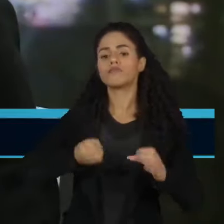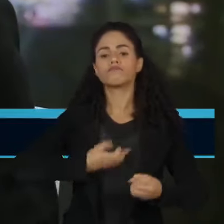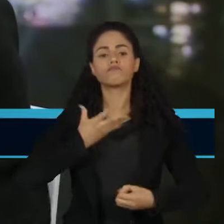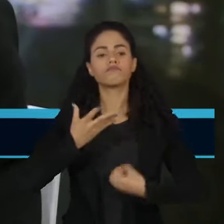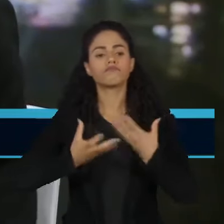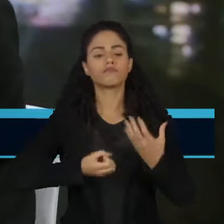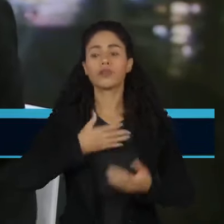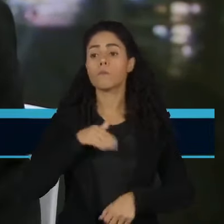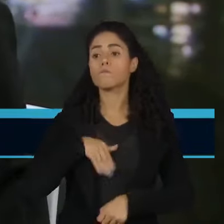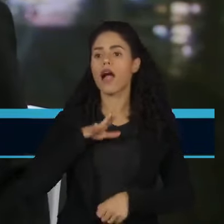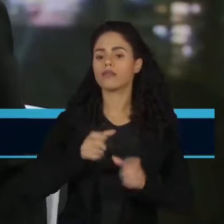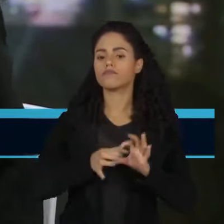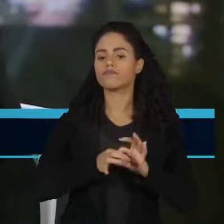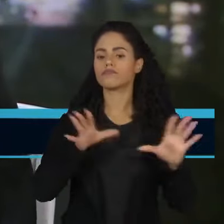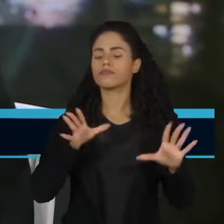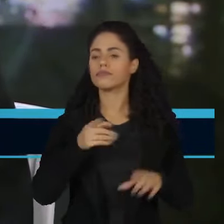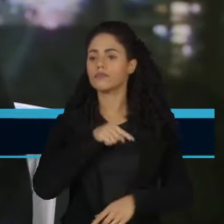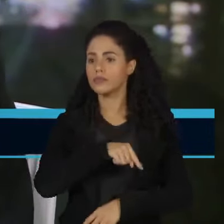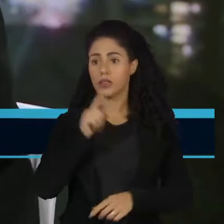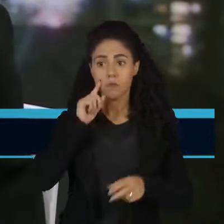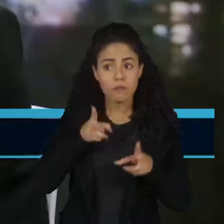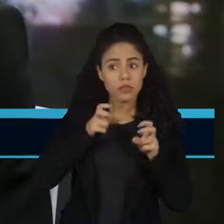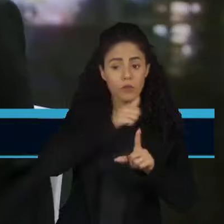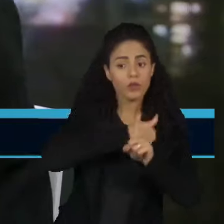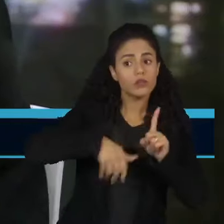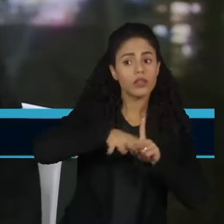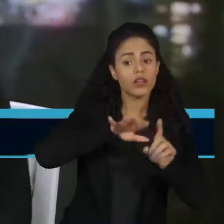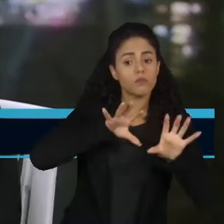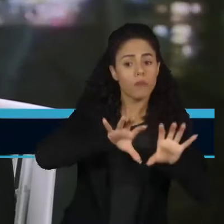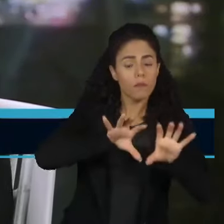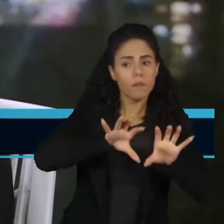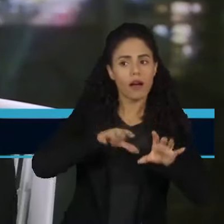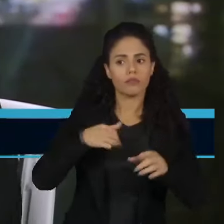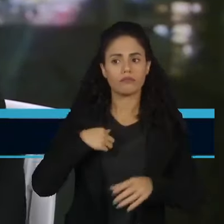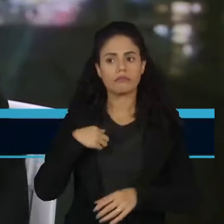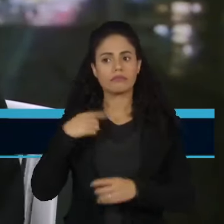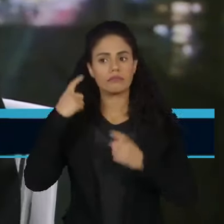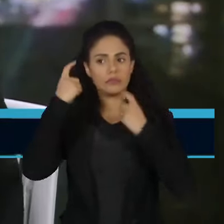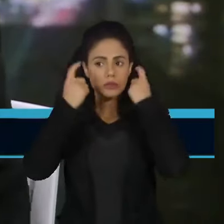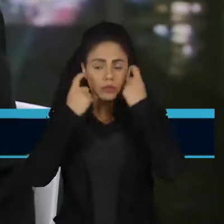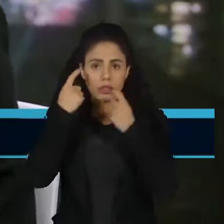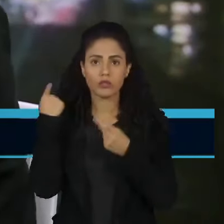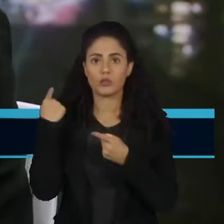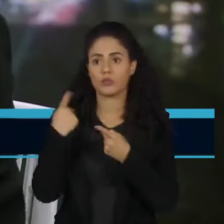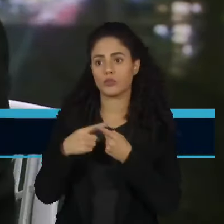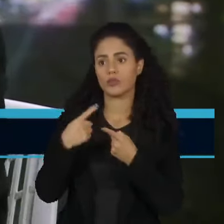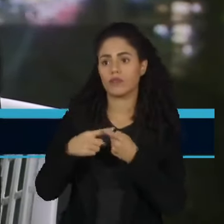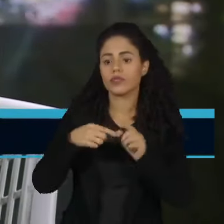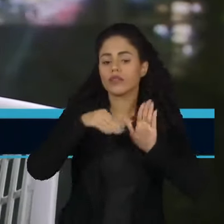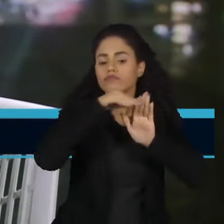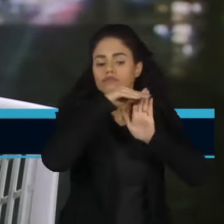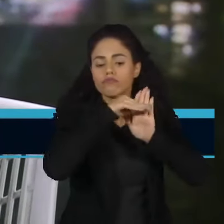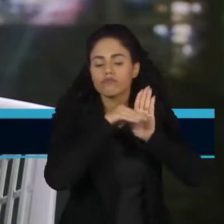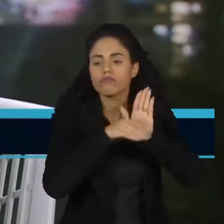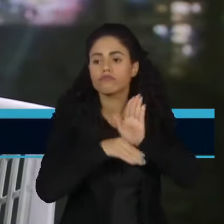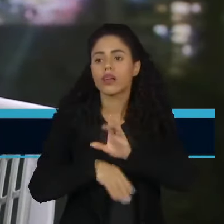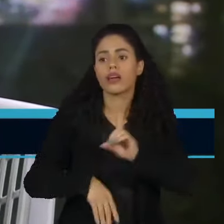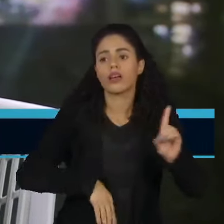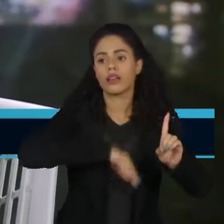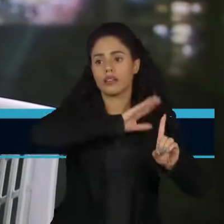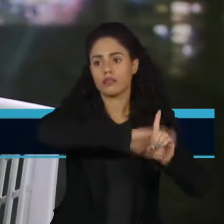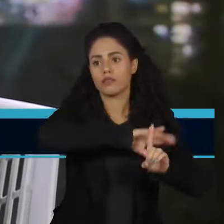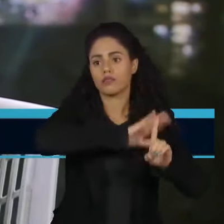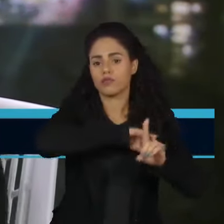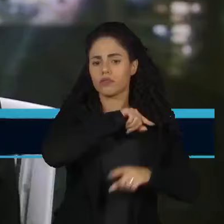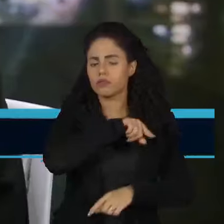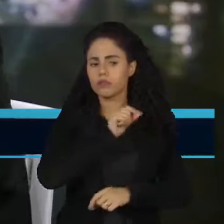manifestar e está tendo mais ressonância na sociedade. Isso é muito preocupante, porque você pega a pauta da extrema-direita e da direita,